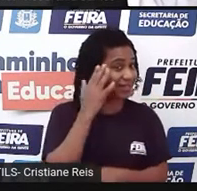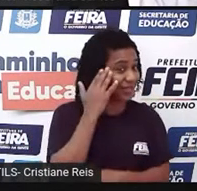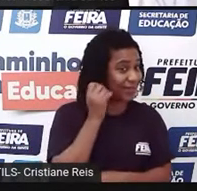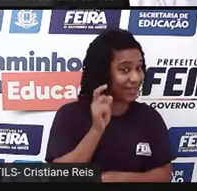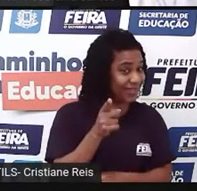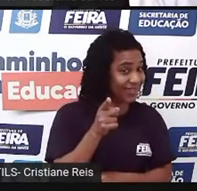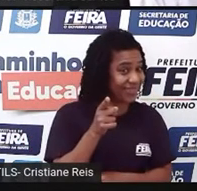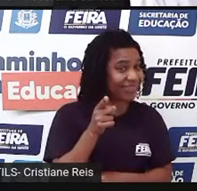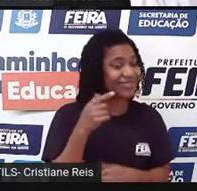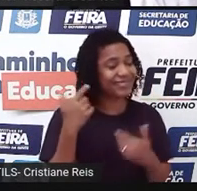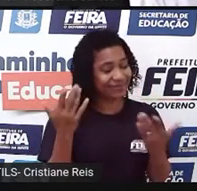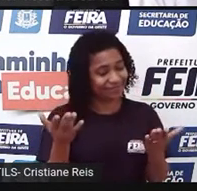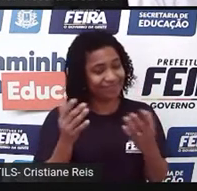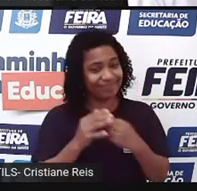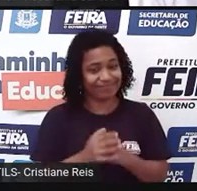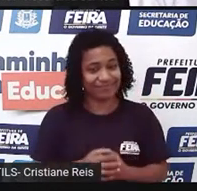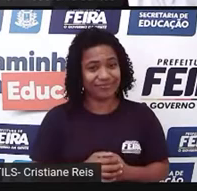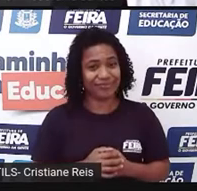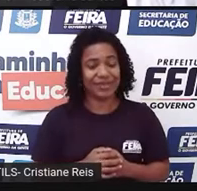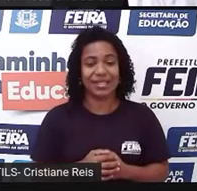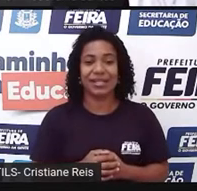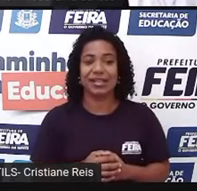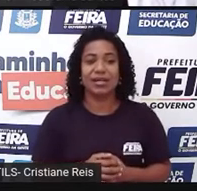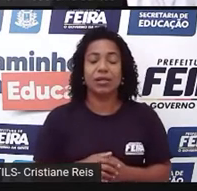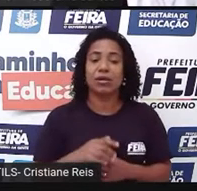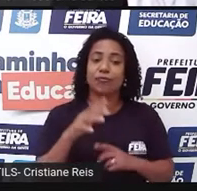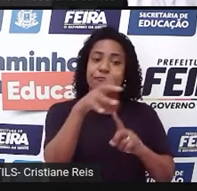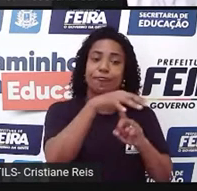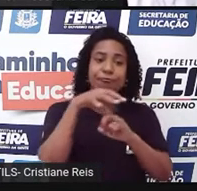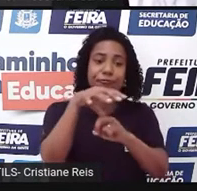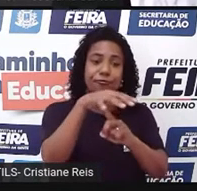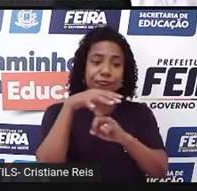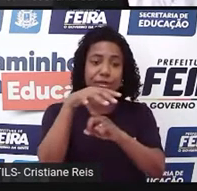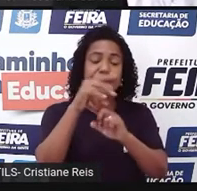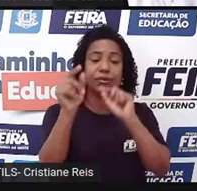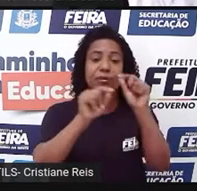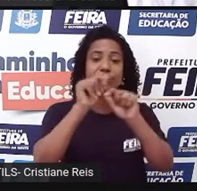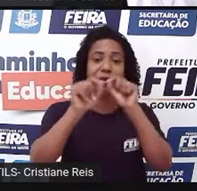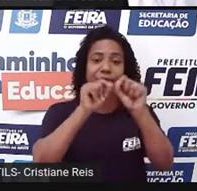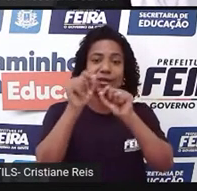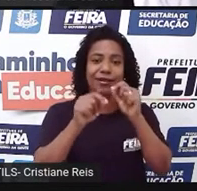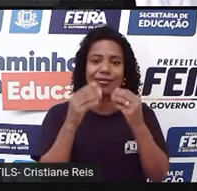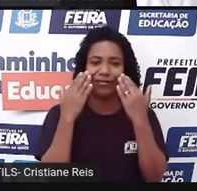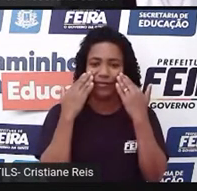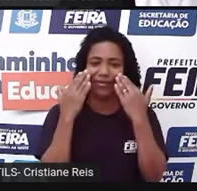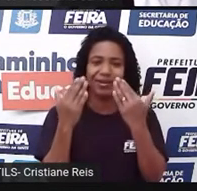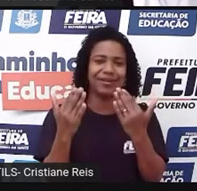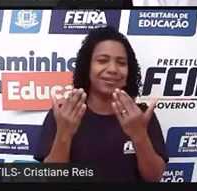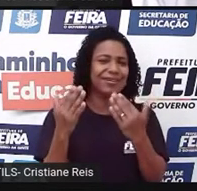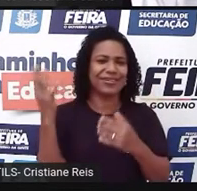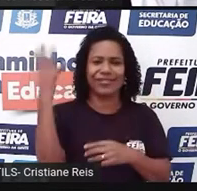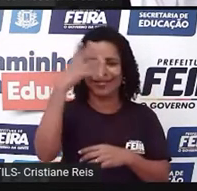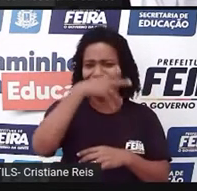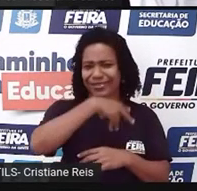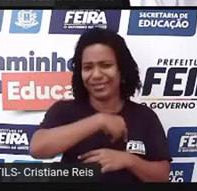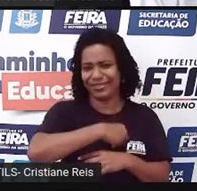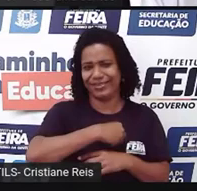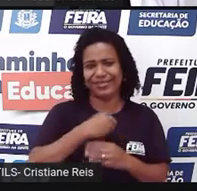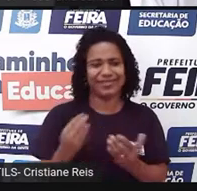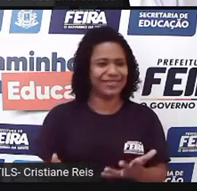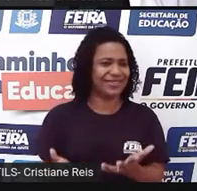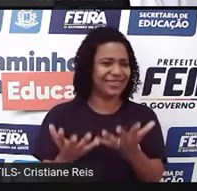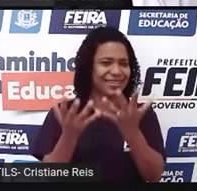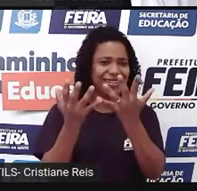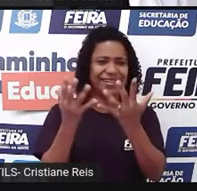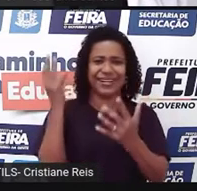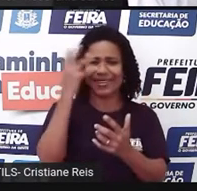Pois é. Então, o que é uma feira? Olha que lindo, gente, só antes da gente começar a falar, mas olha que linda essa imagem,